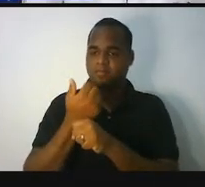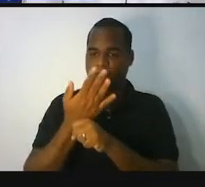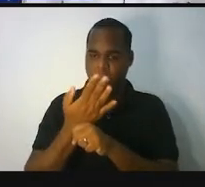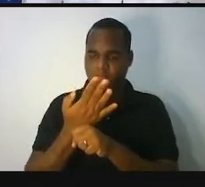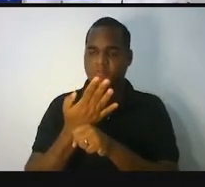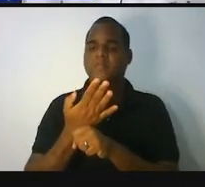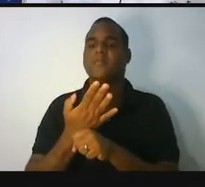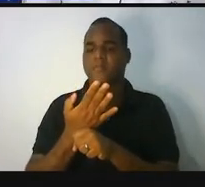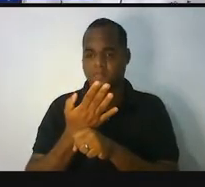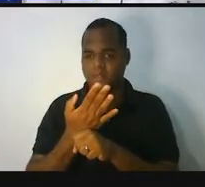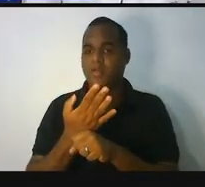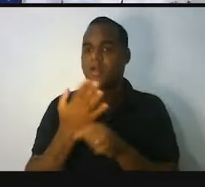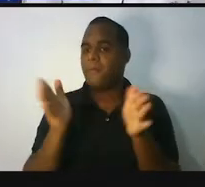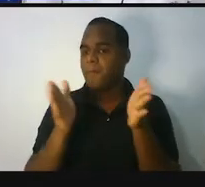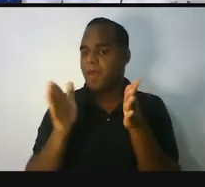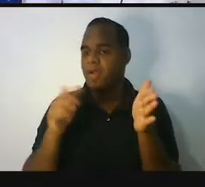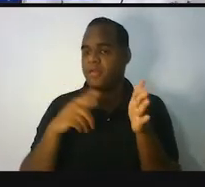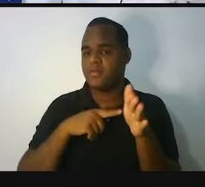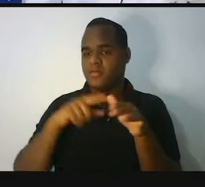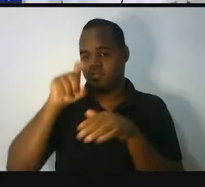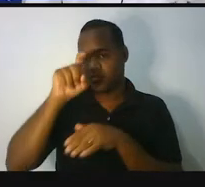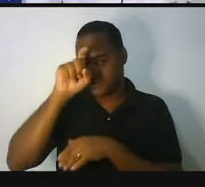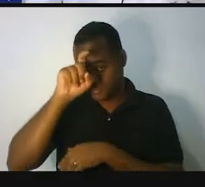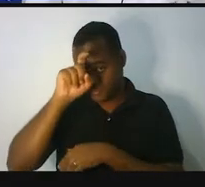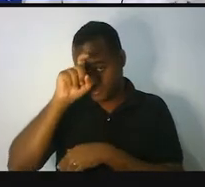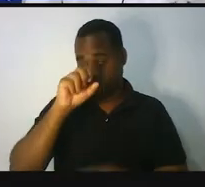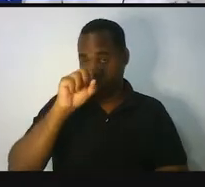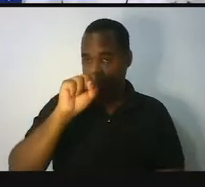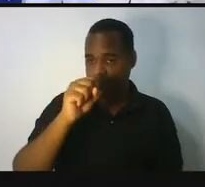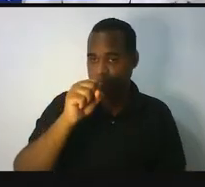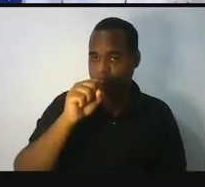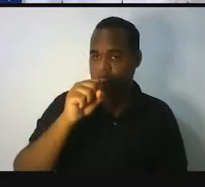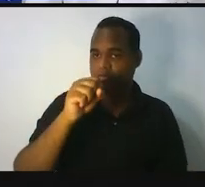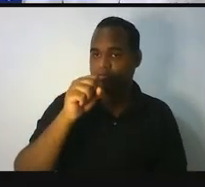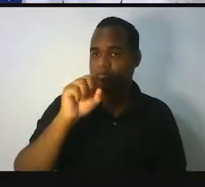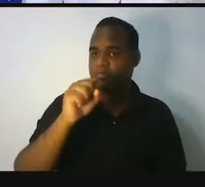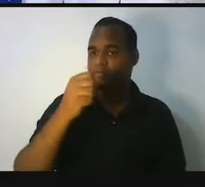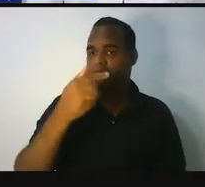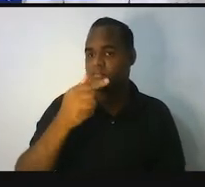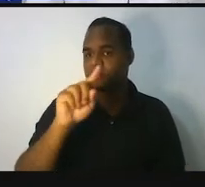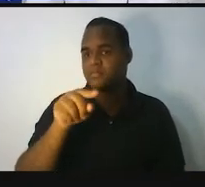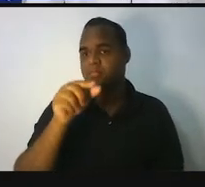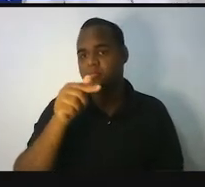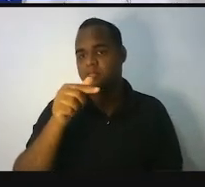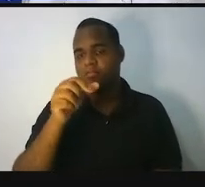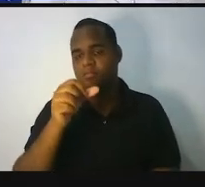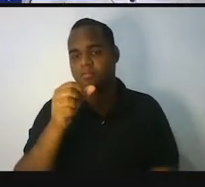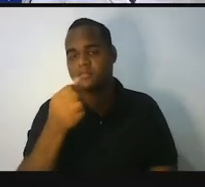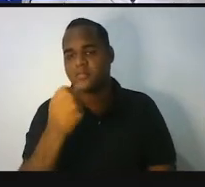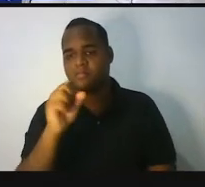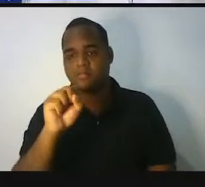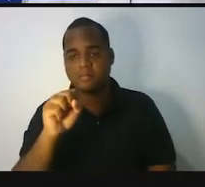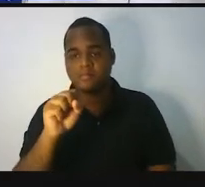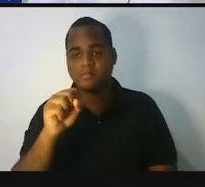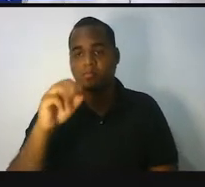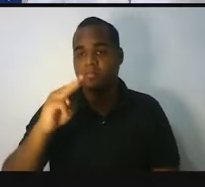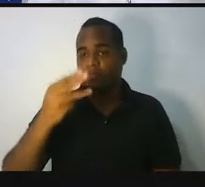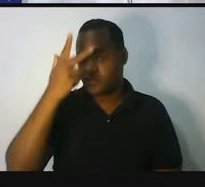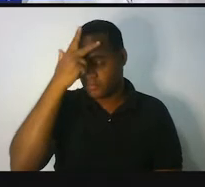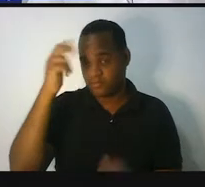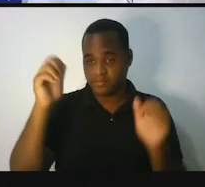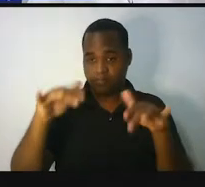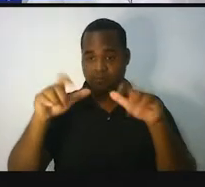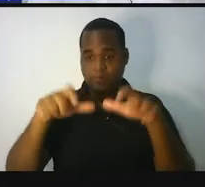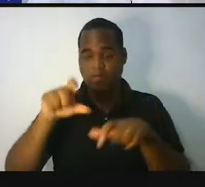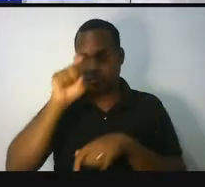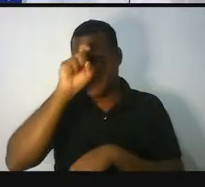Egito 86,658 milhões de pessoas moravam